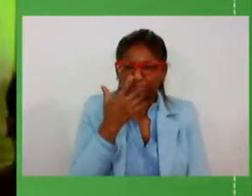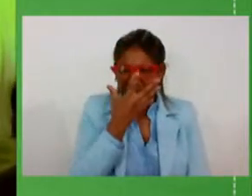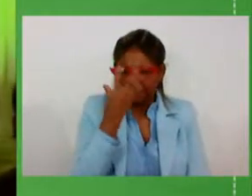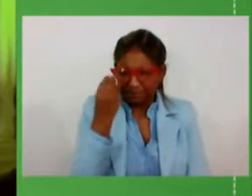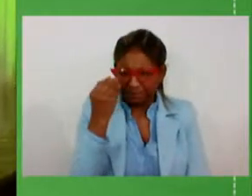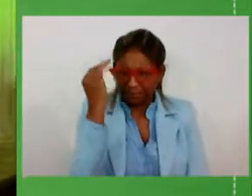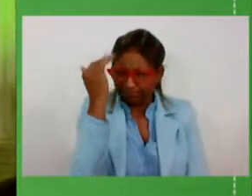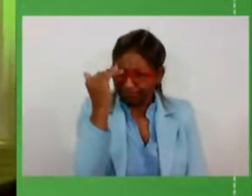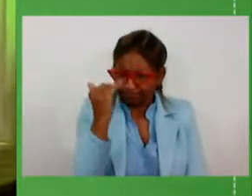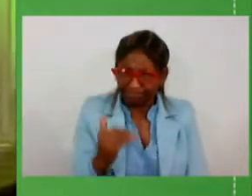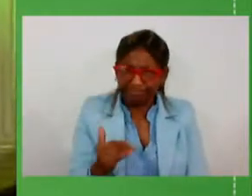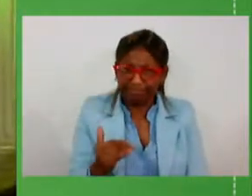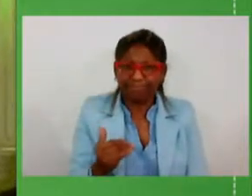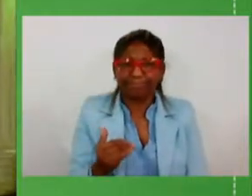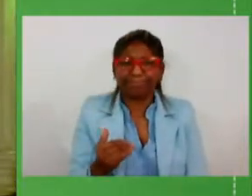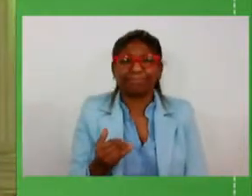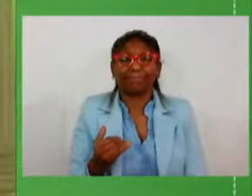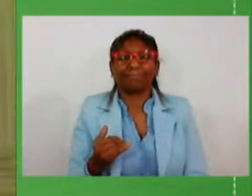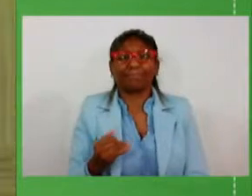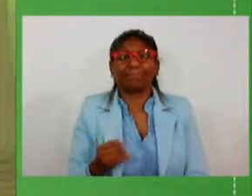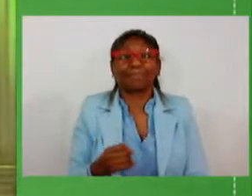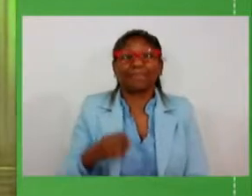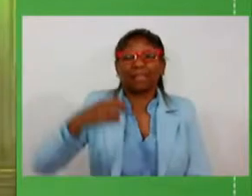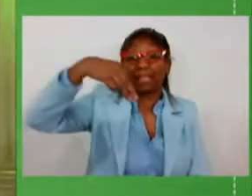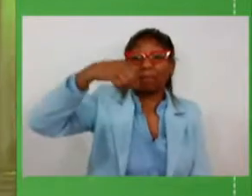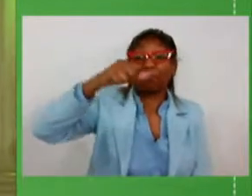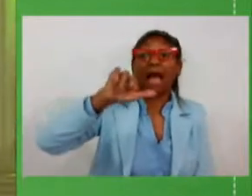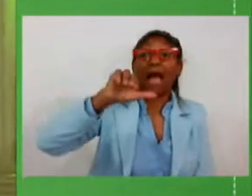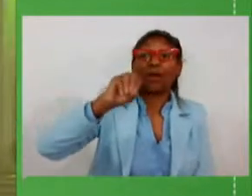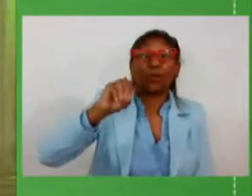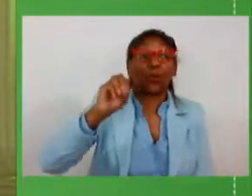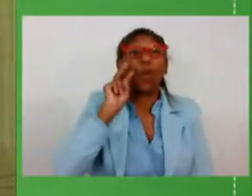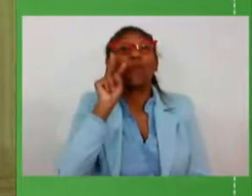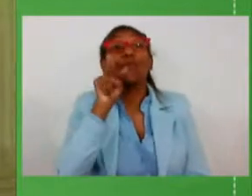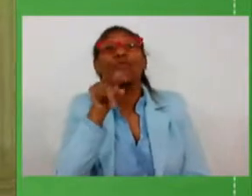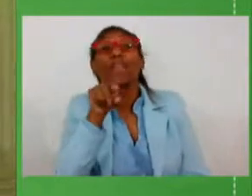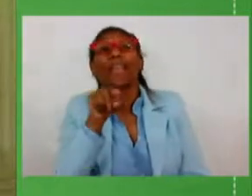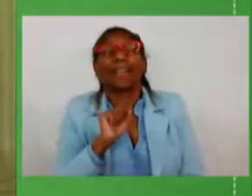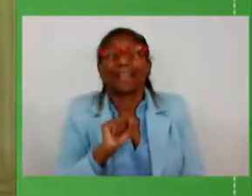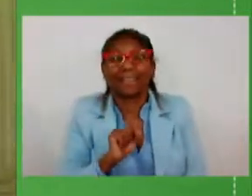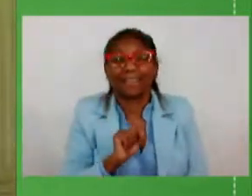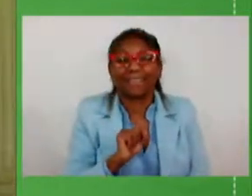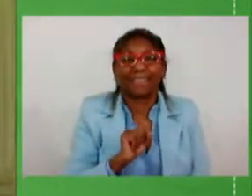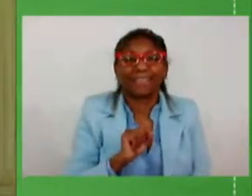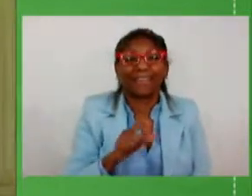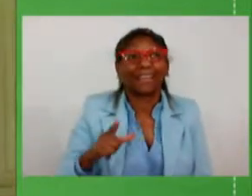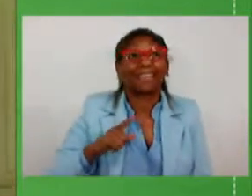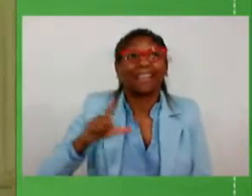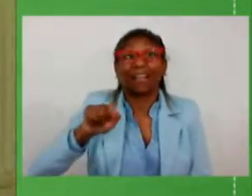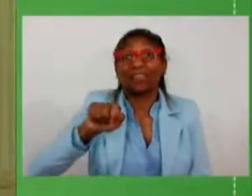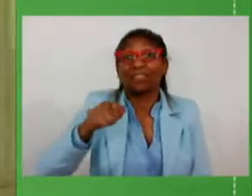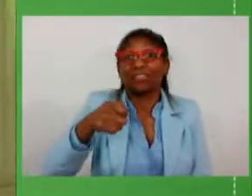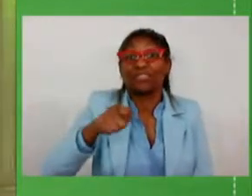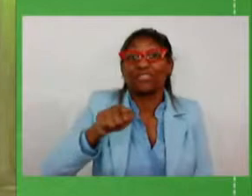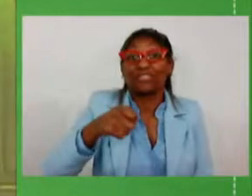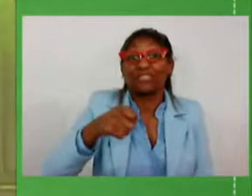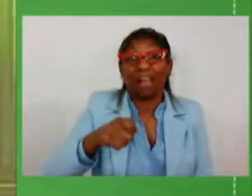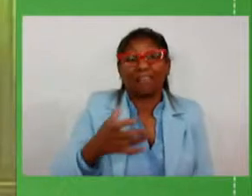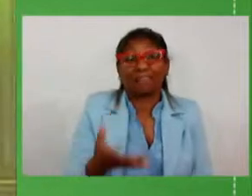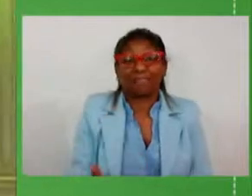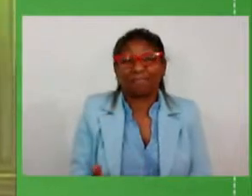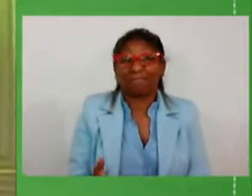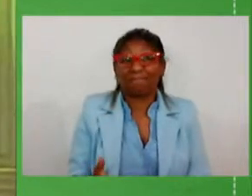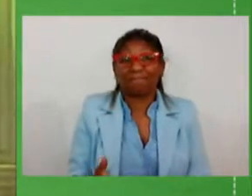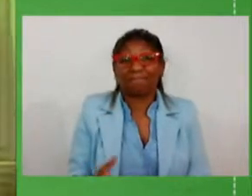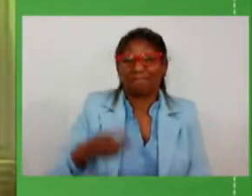a iluminação está me trazendo aqui o Marco esse eu tenho que ser amigo dele ele está com a chave então nós temos que ser amigo do Marco